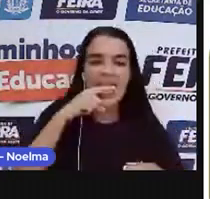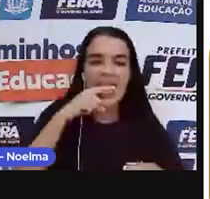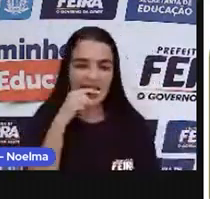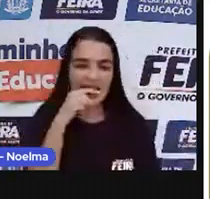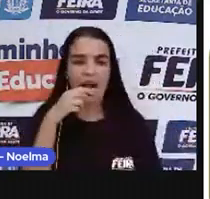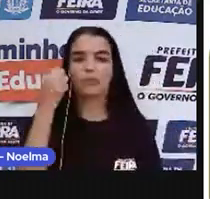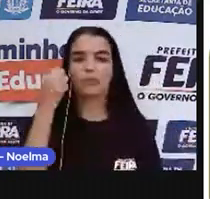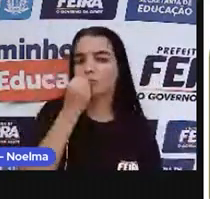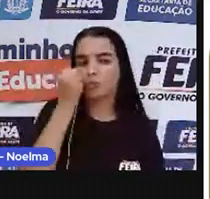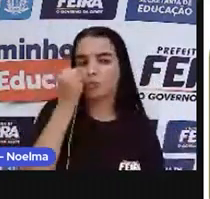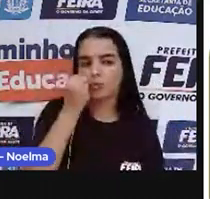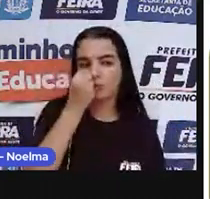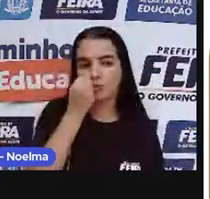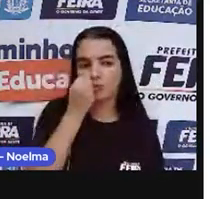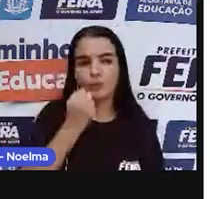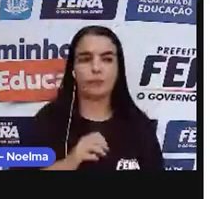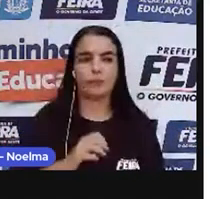açúcar.